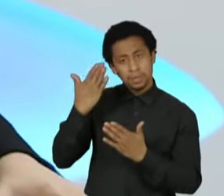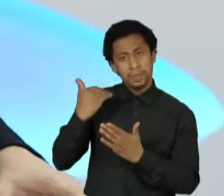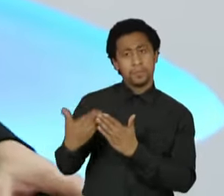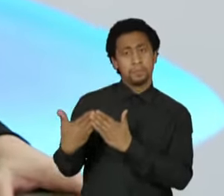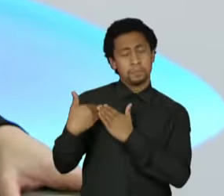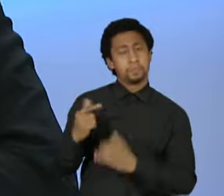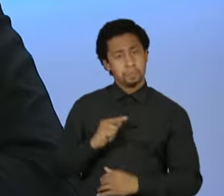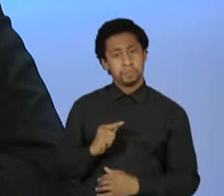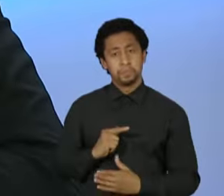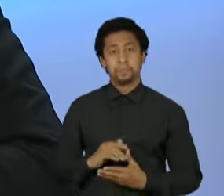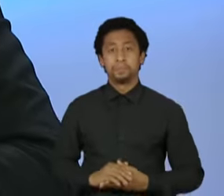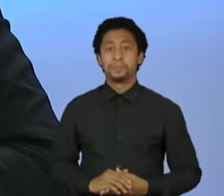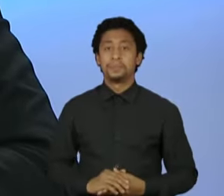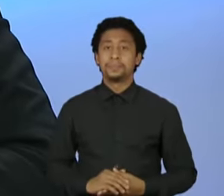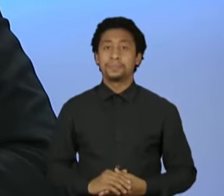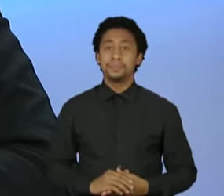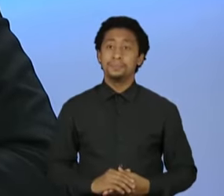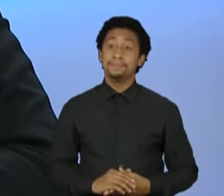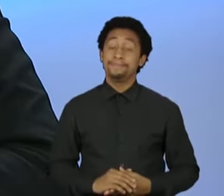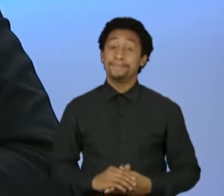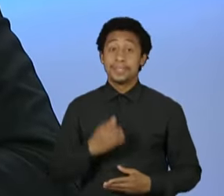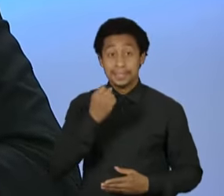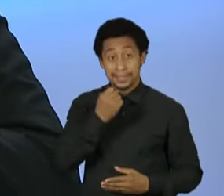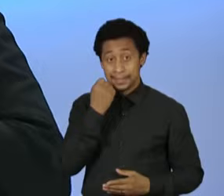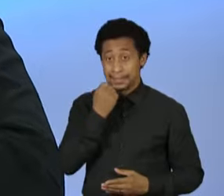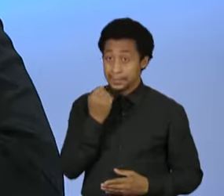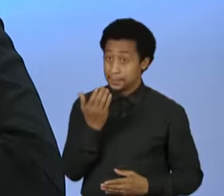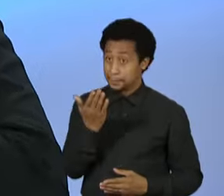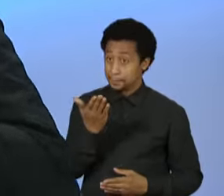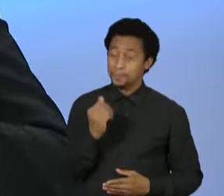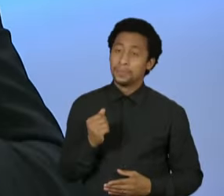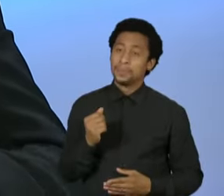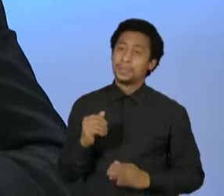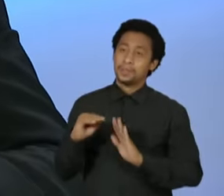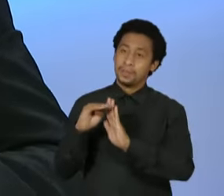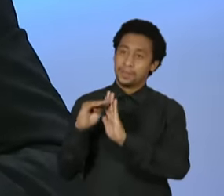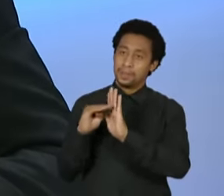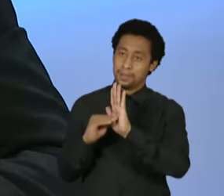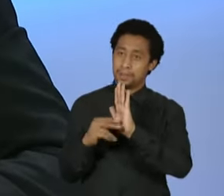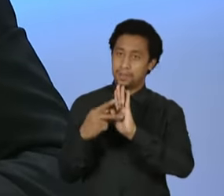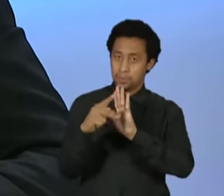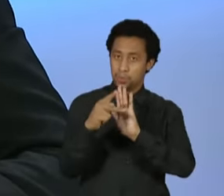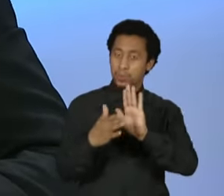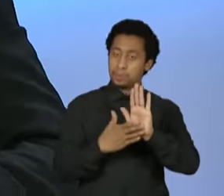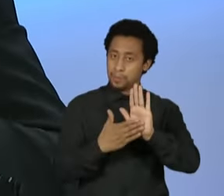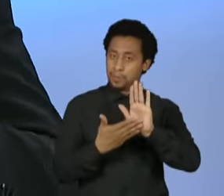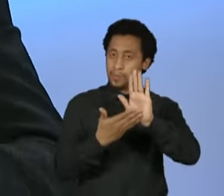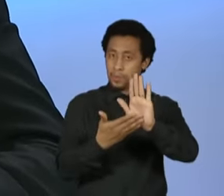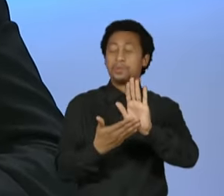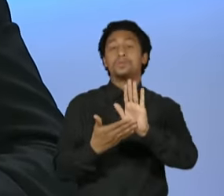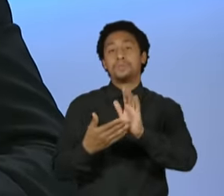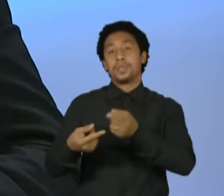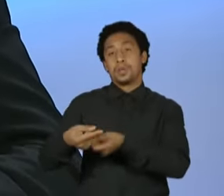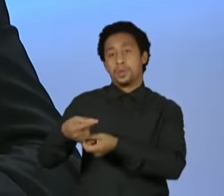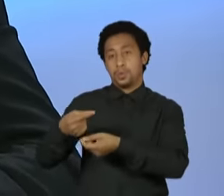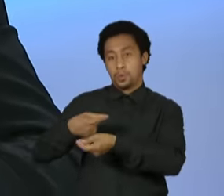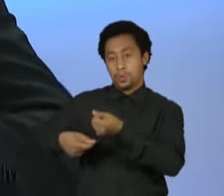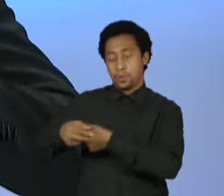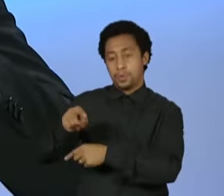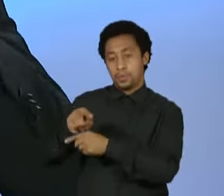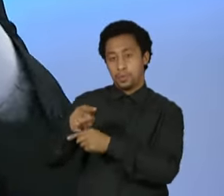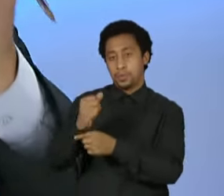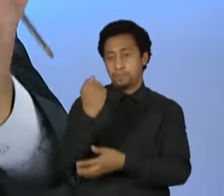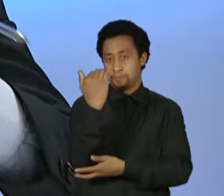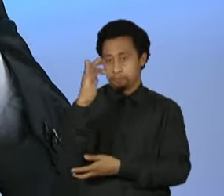Renato. Senadora, um dos pilares da sua candidatura é a economia verde e a economia sustentável. Isso depois de um governo